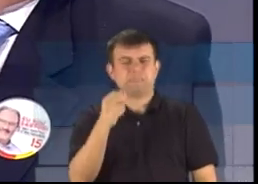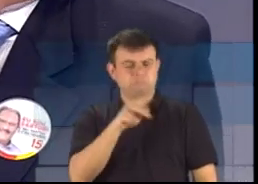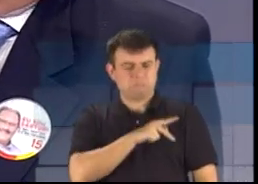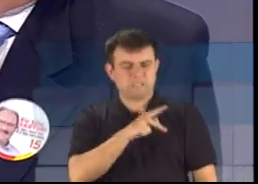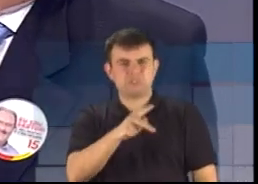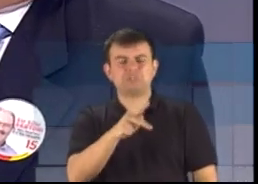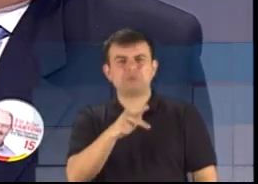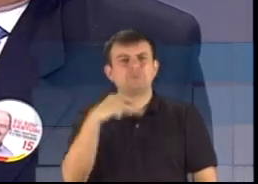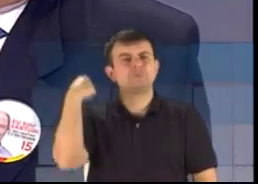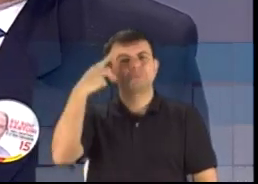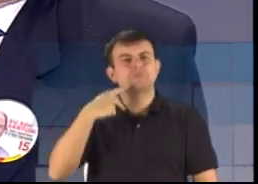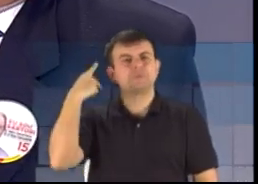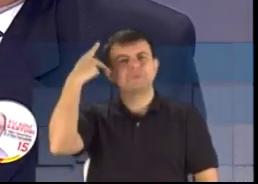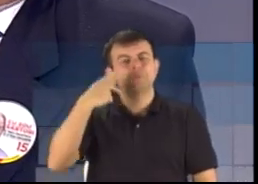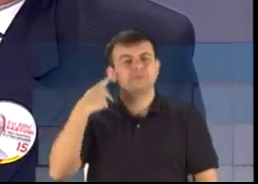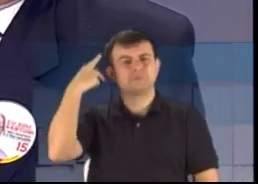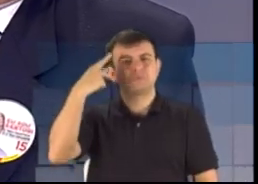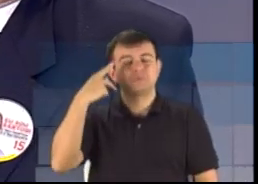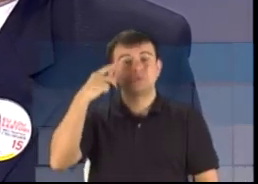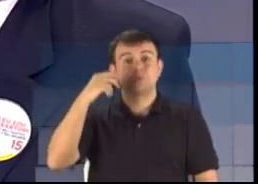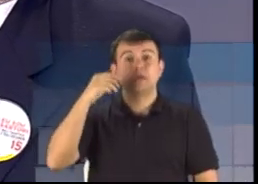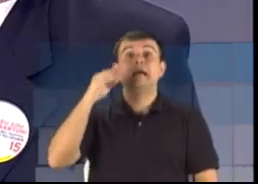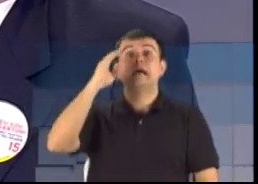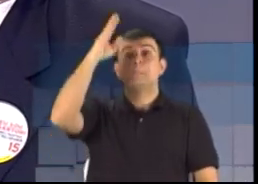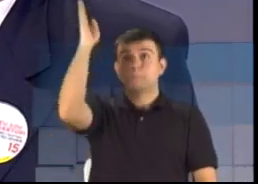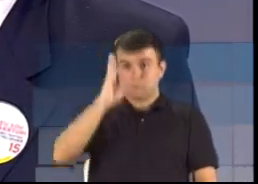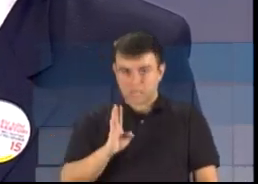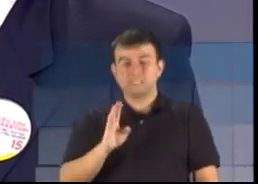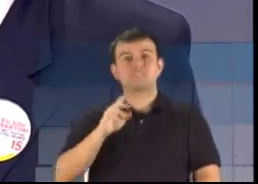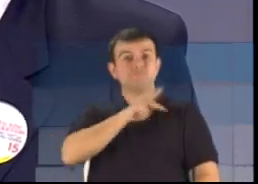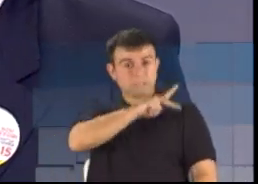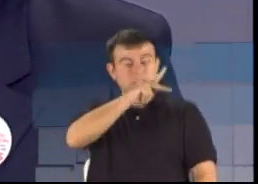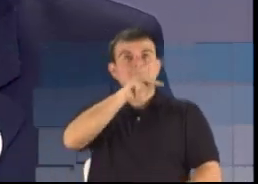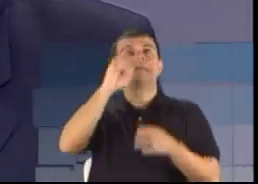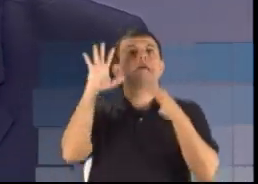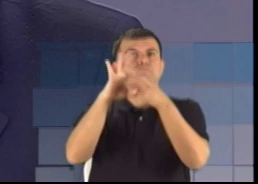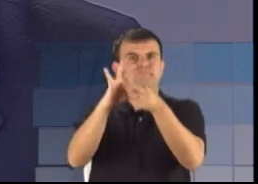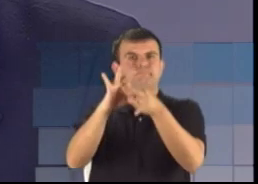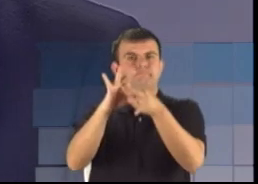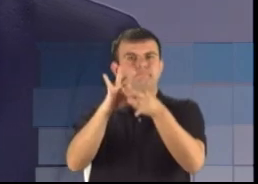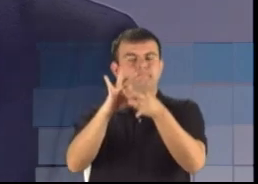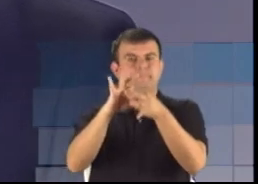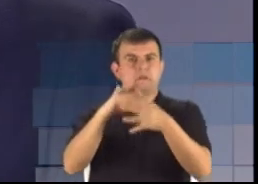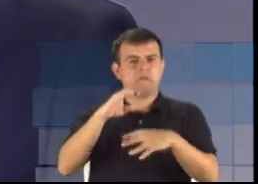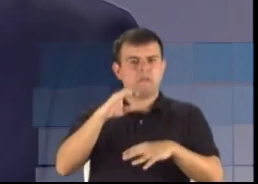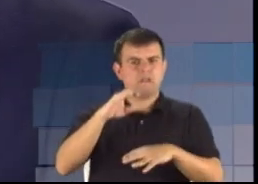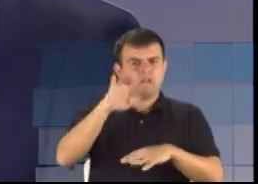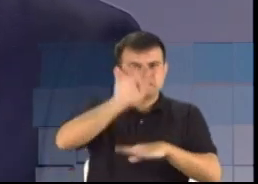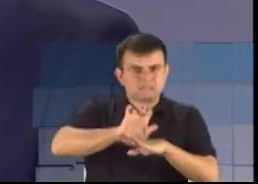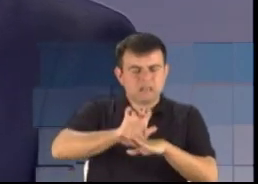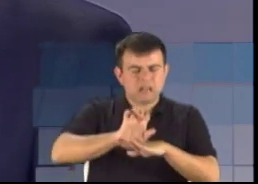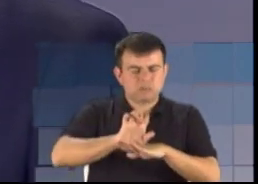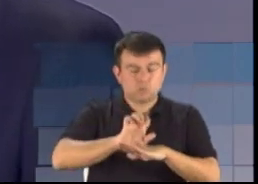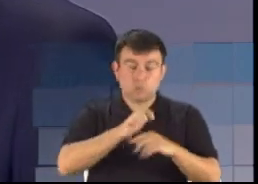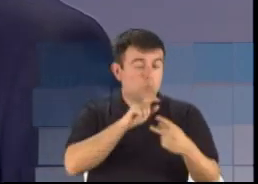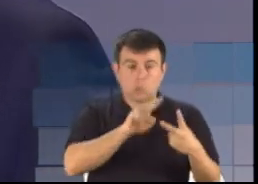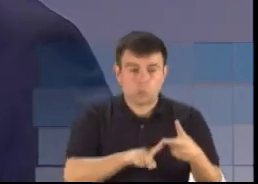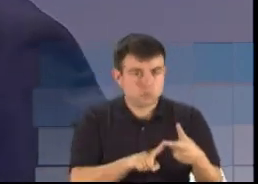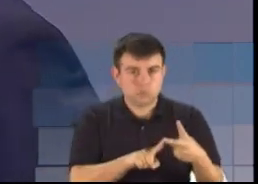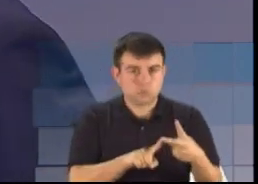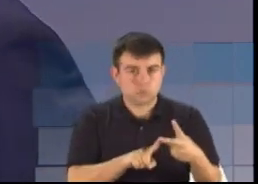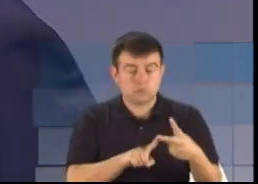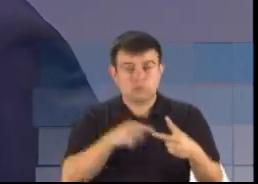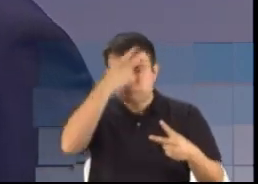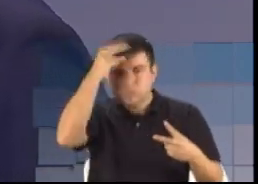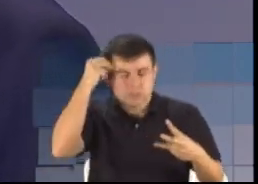se alinha a nível nacional, e estadual é um e municipal é outro. As anomalias são imensas e são